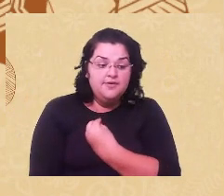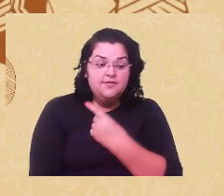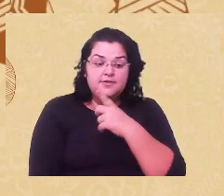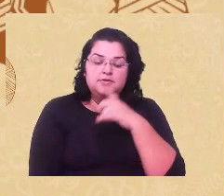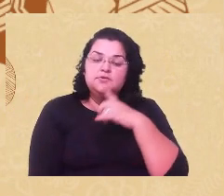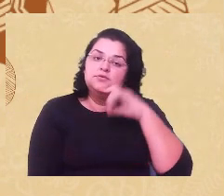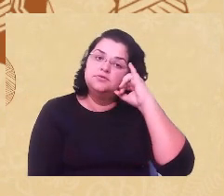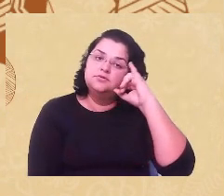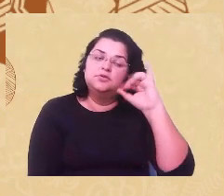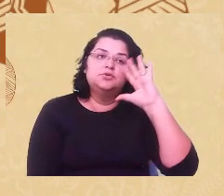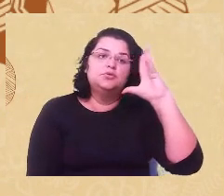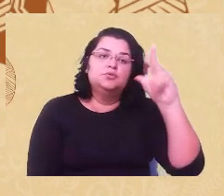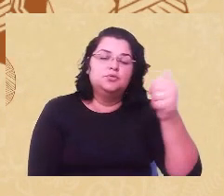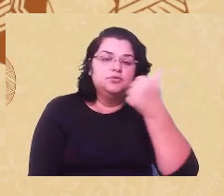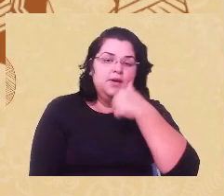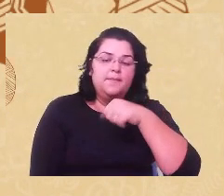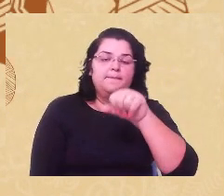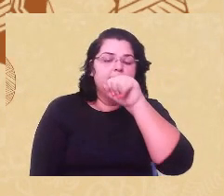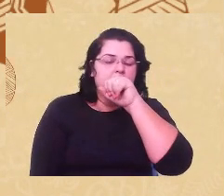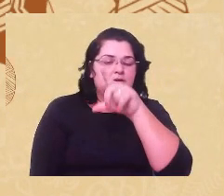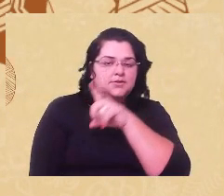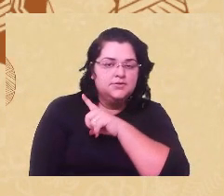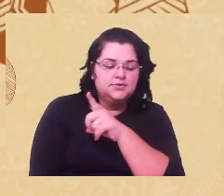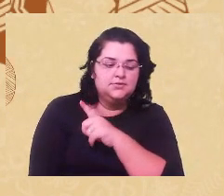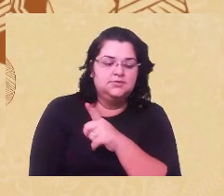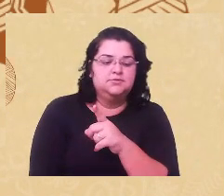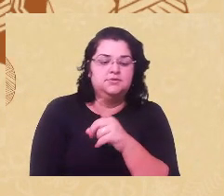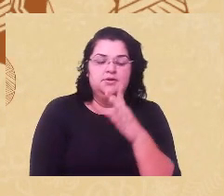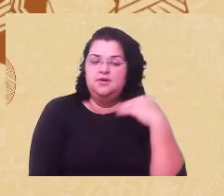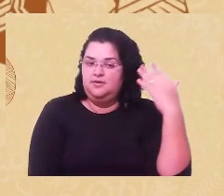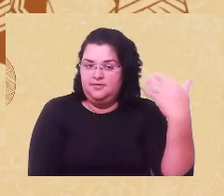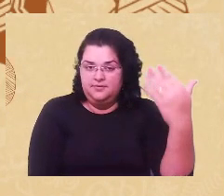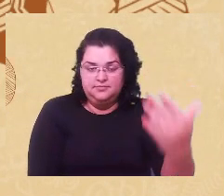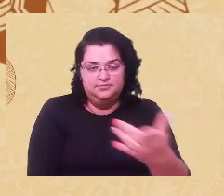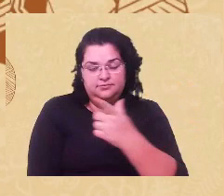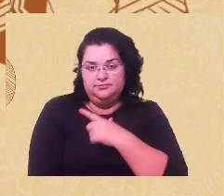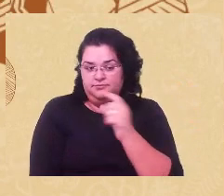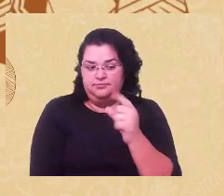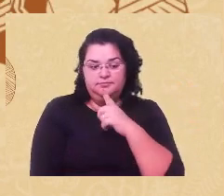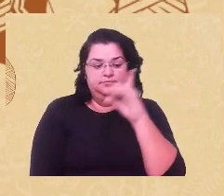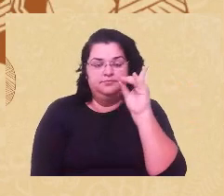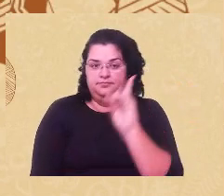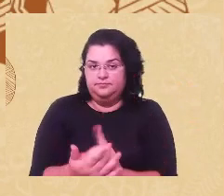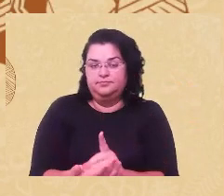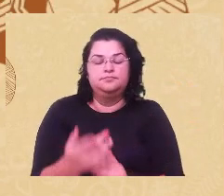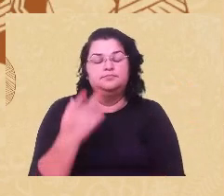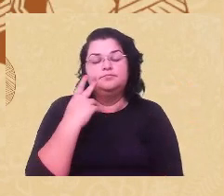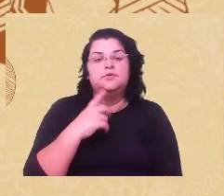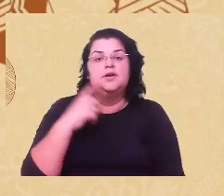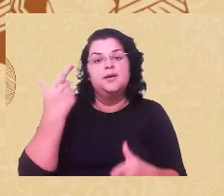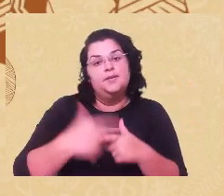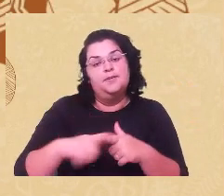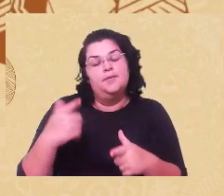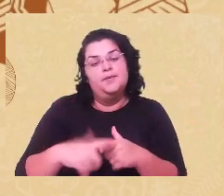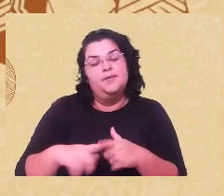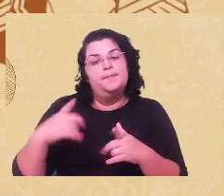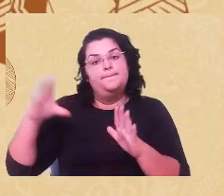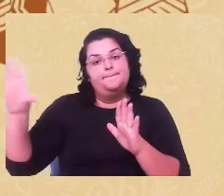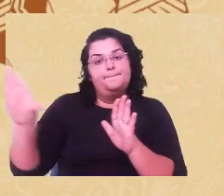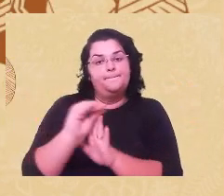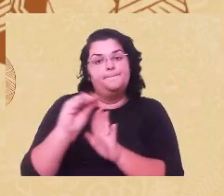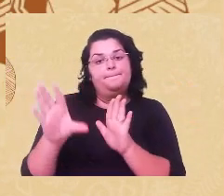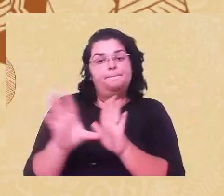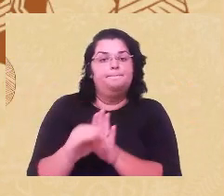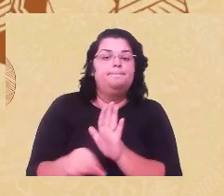mãe, amor de mãe, mas, enfim, isso é efetivamente uma problemática que se continua, inclusive, nos